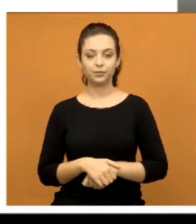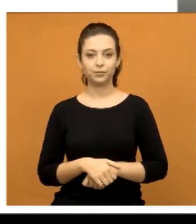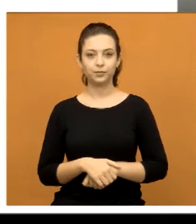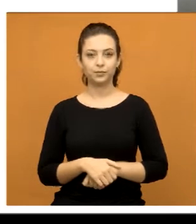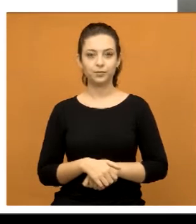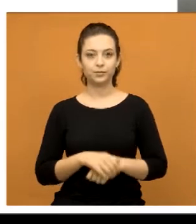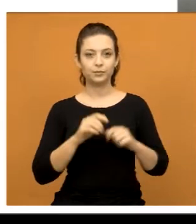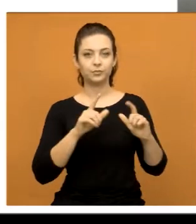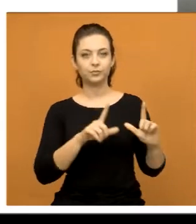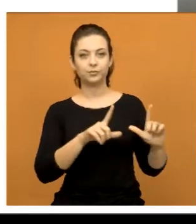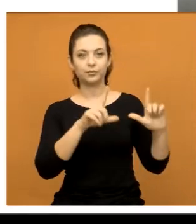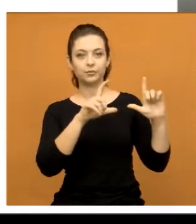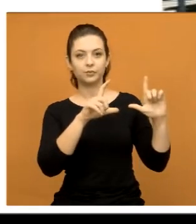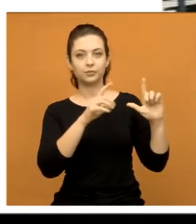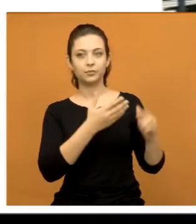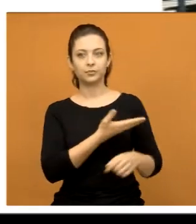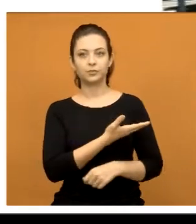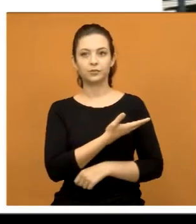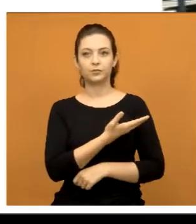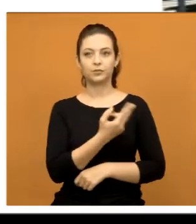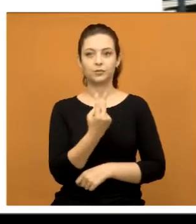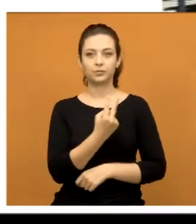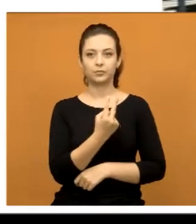A foto 2, por favor.